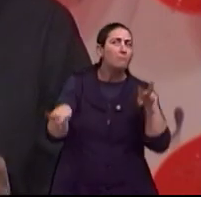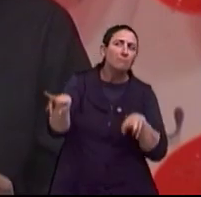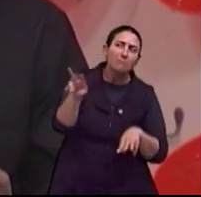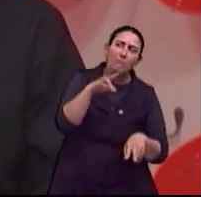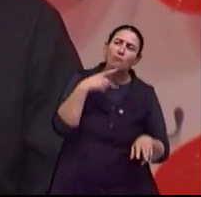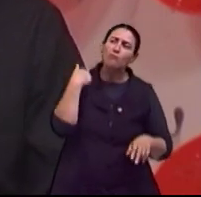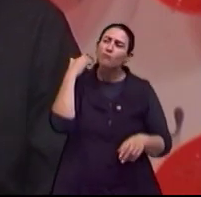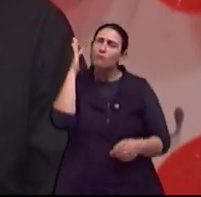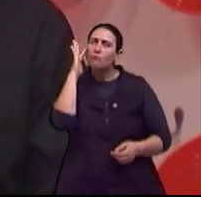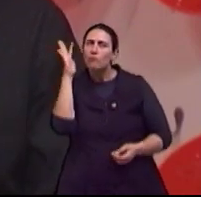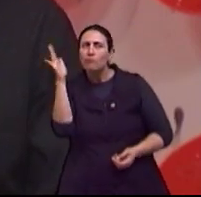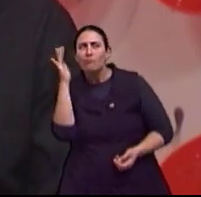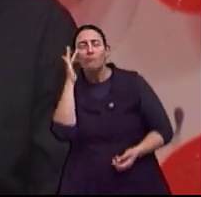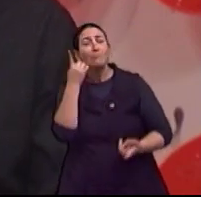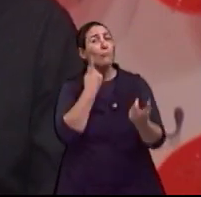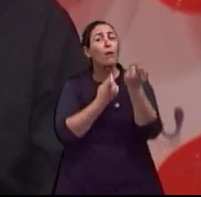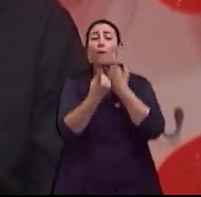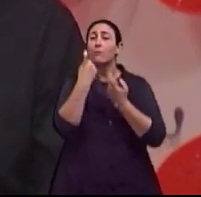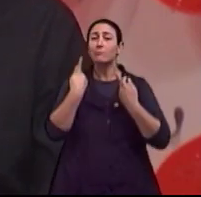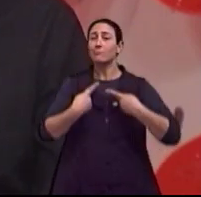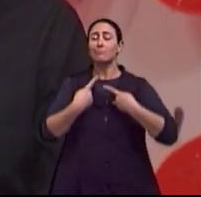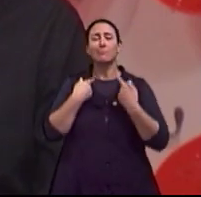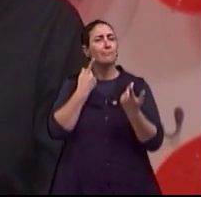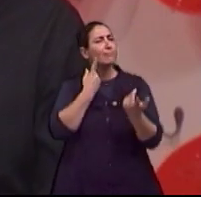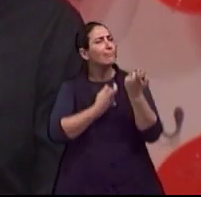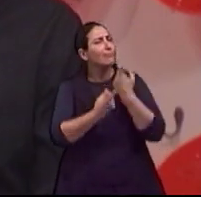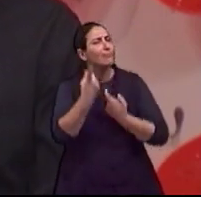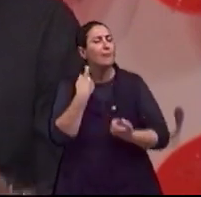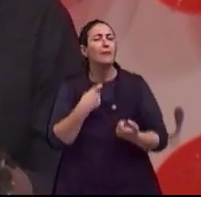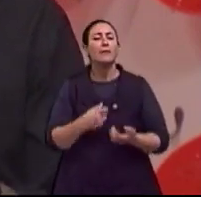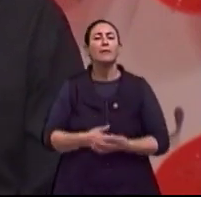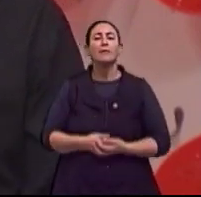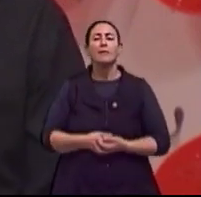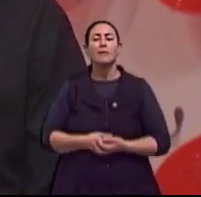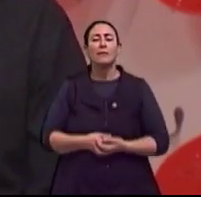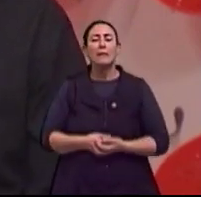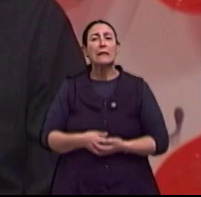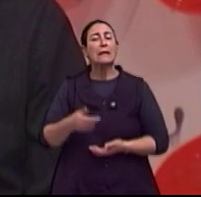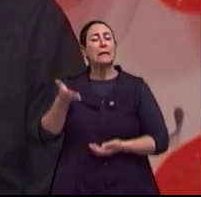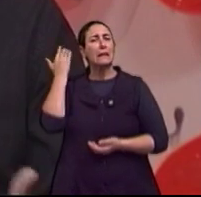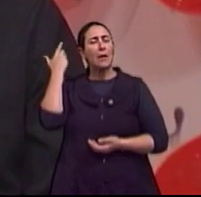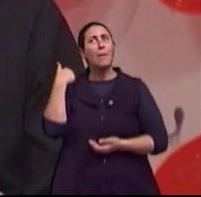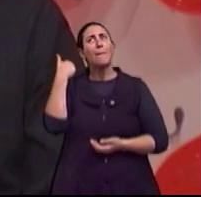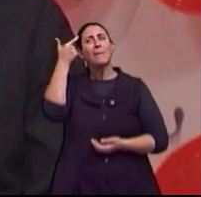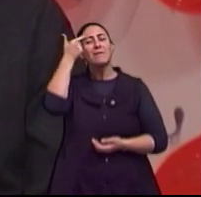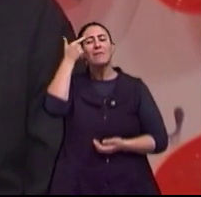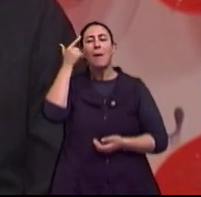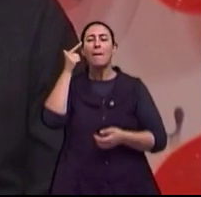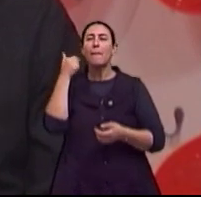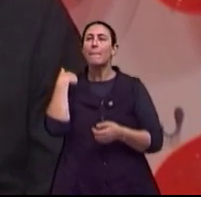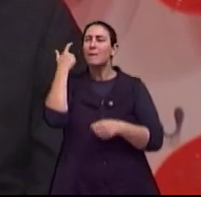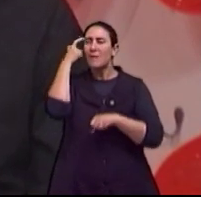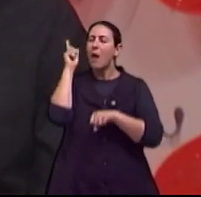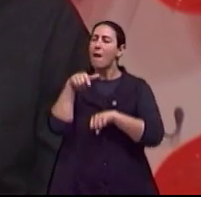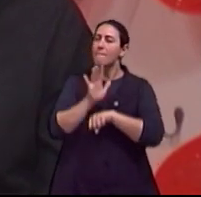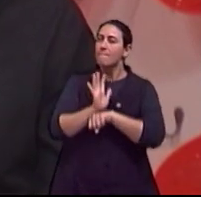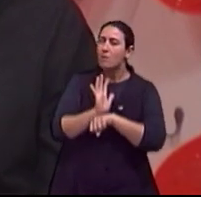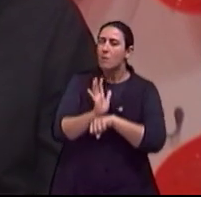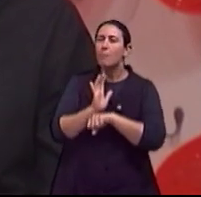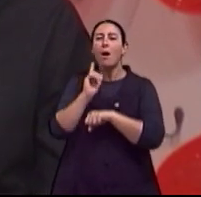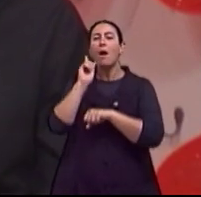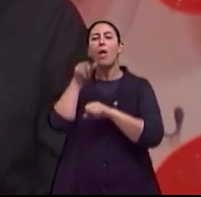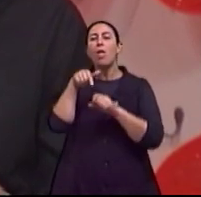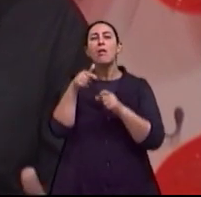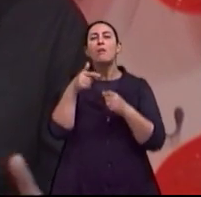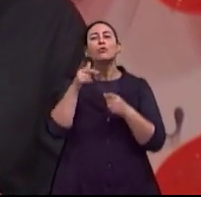comecei a ficar sabendo de outras histórias. E, na época, eu comecei a pensar o filme mais como uma ficção e registrar num